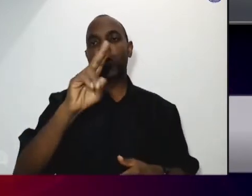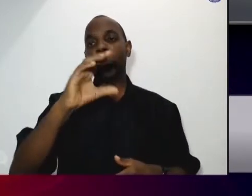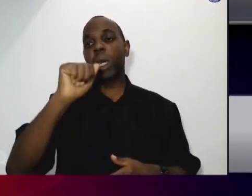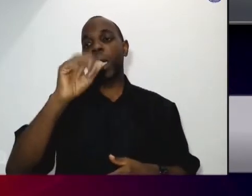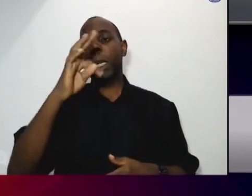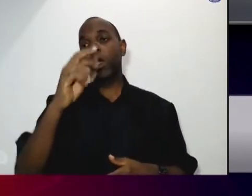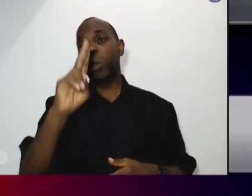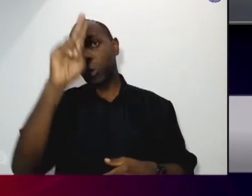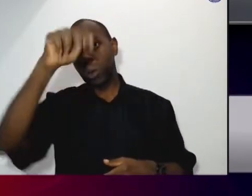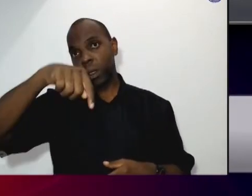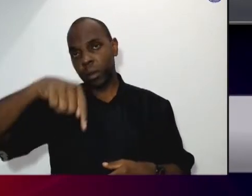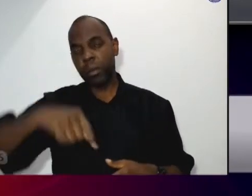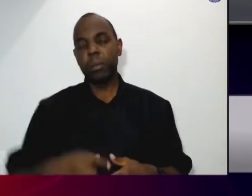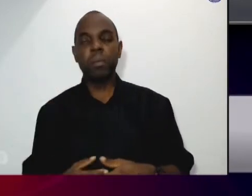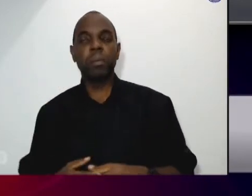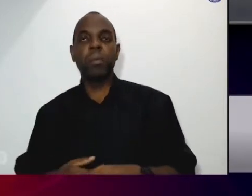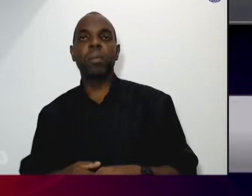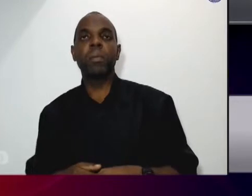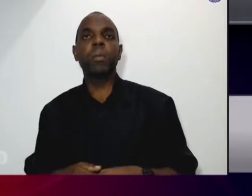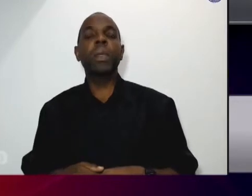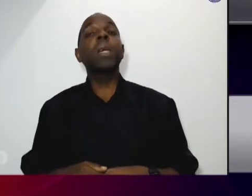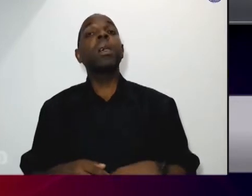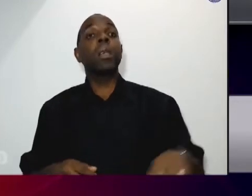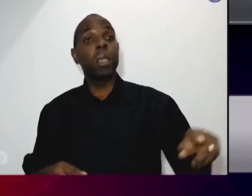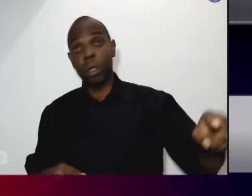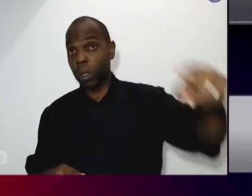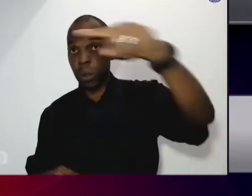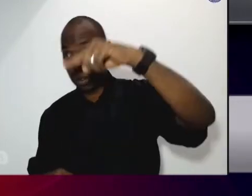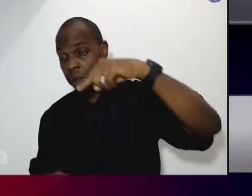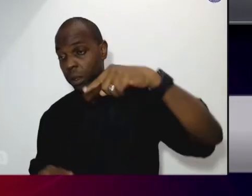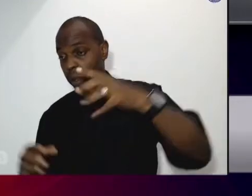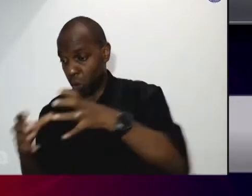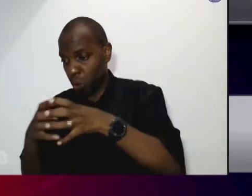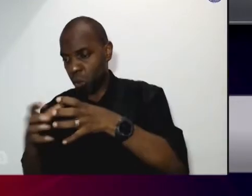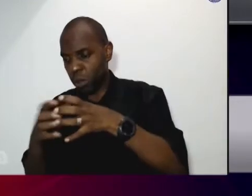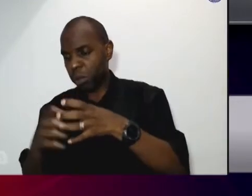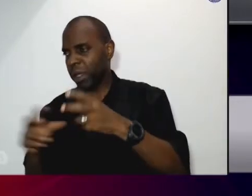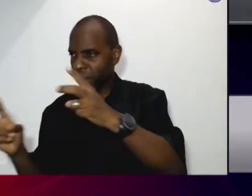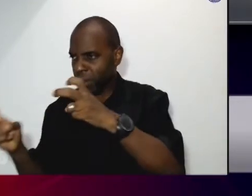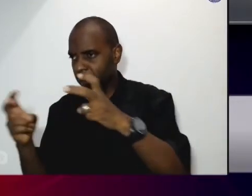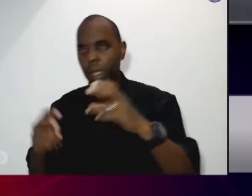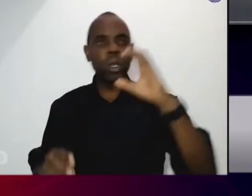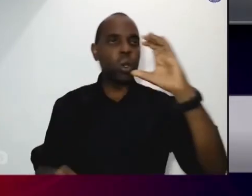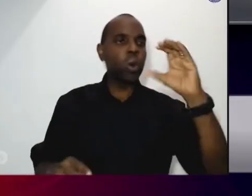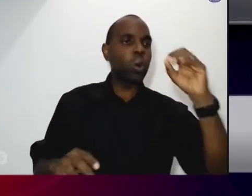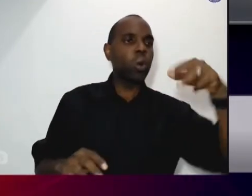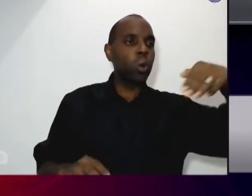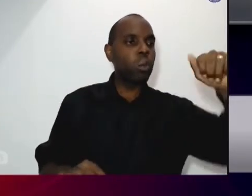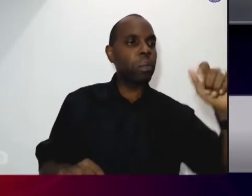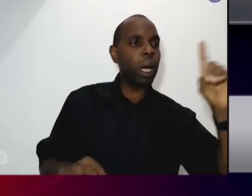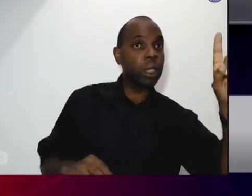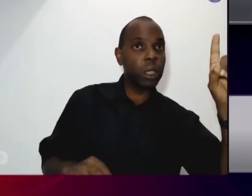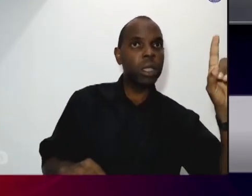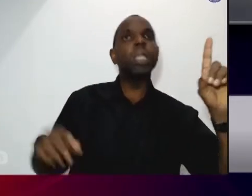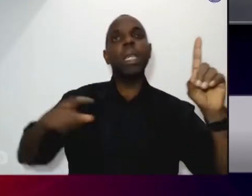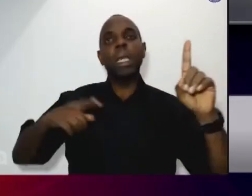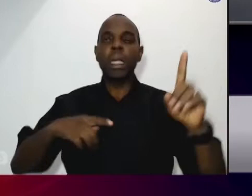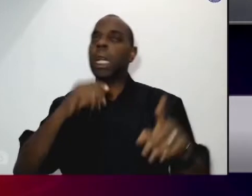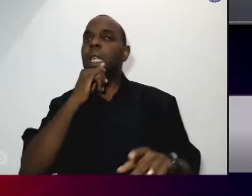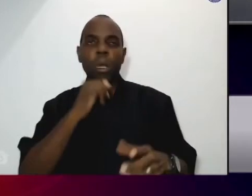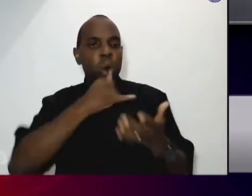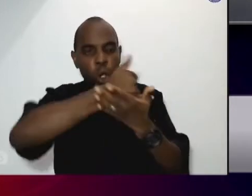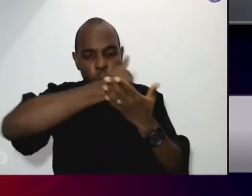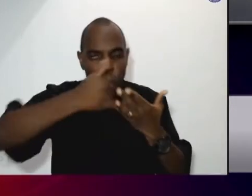nós percebemos que não tinha a criação do Comad um conselho municipal de política sobre drogas na cidade